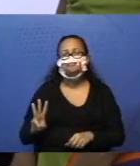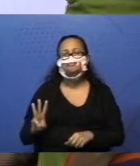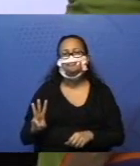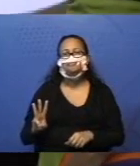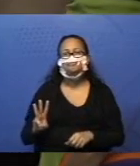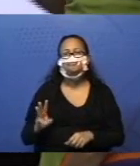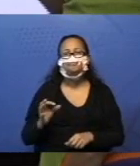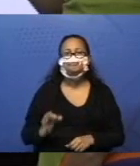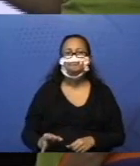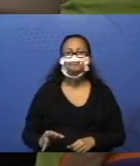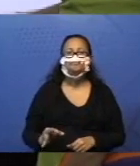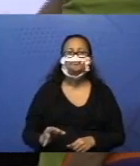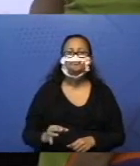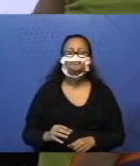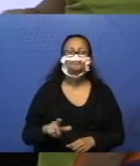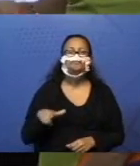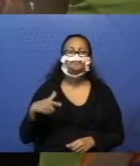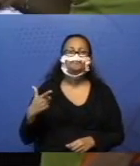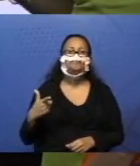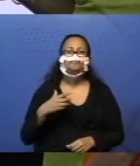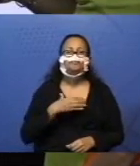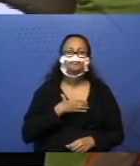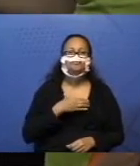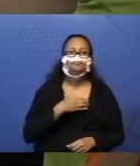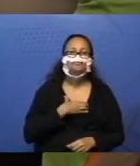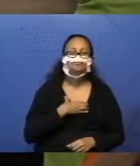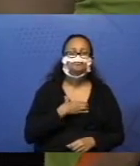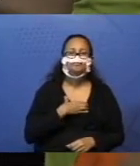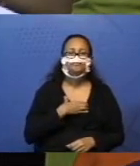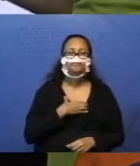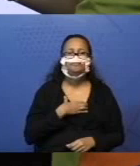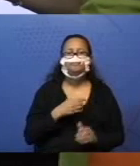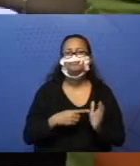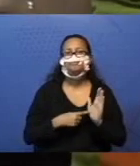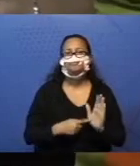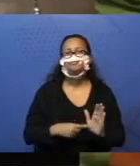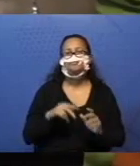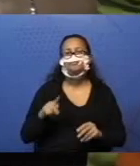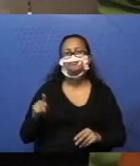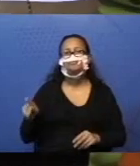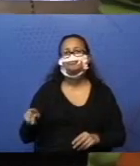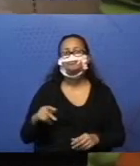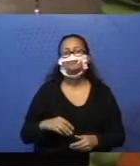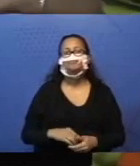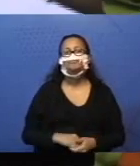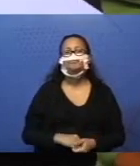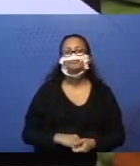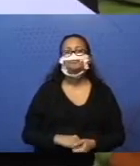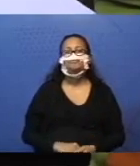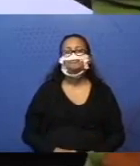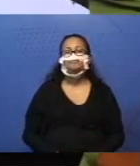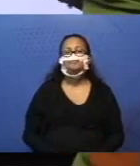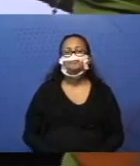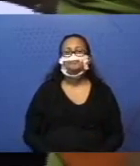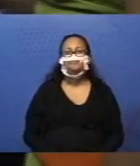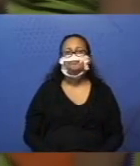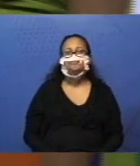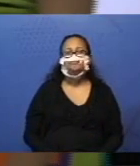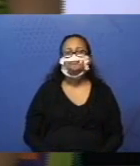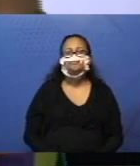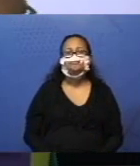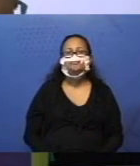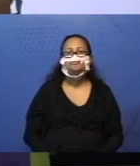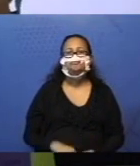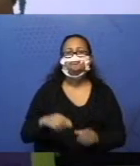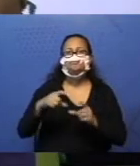Certo? Outra maneira. Já pensaram? Eu vou mostrar a minha para vocês. Eu peguei